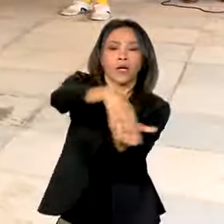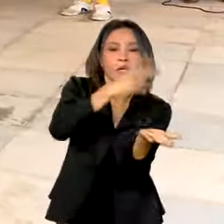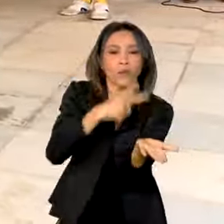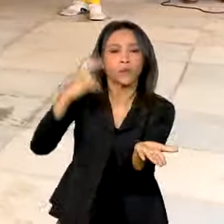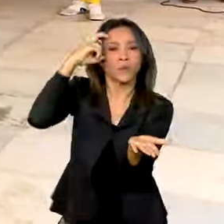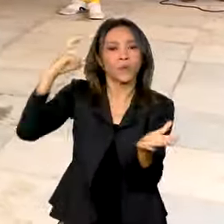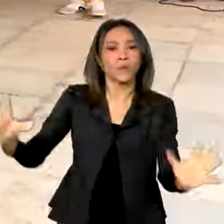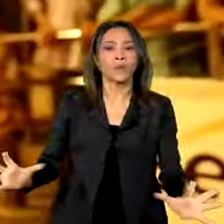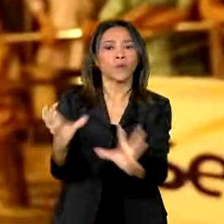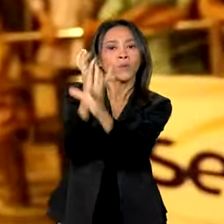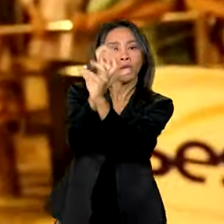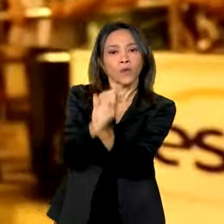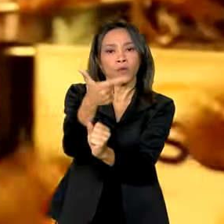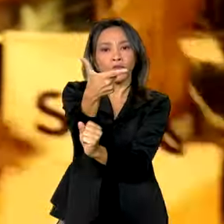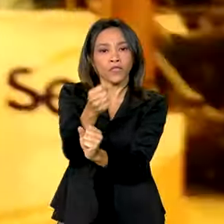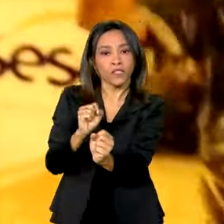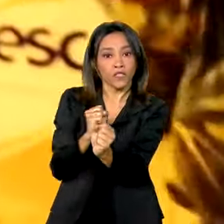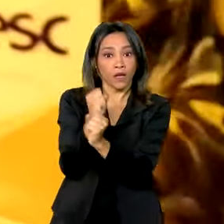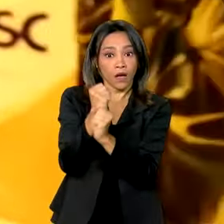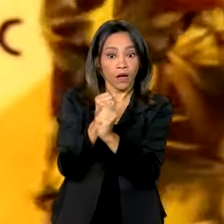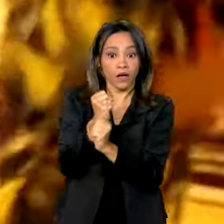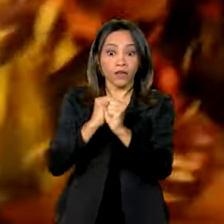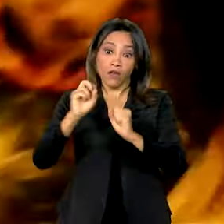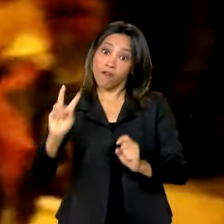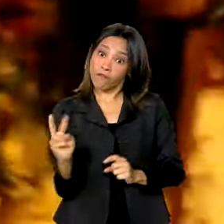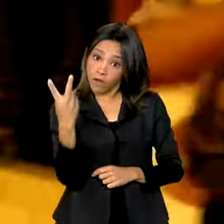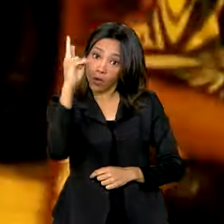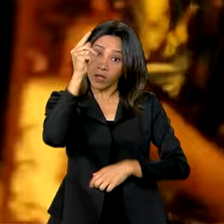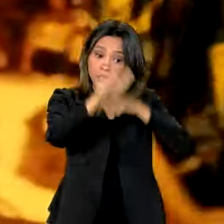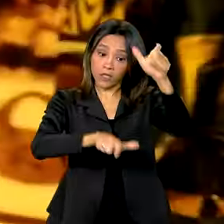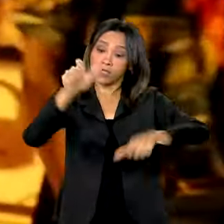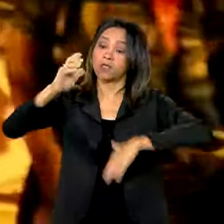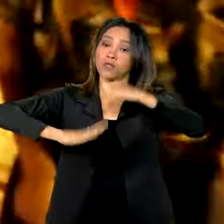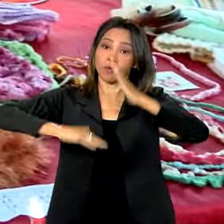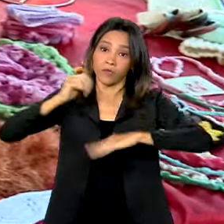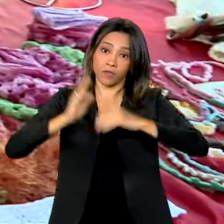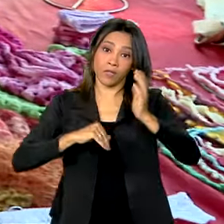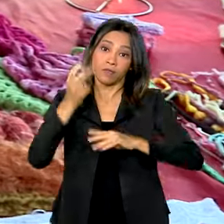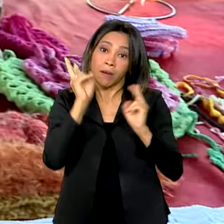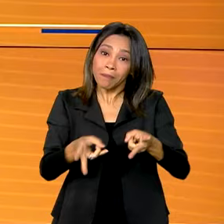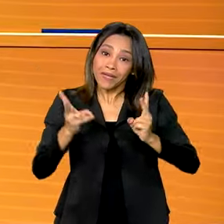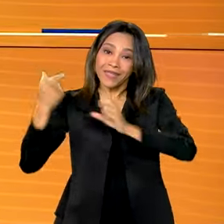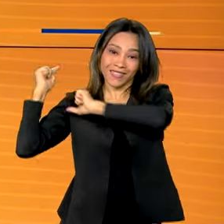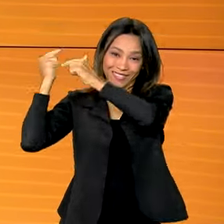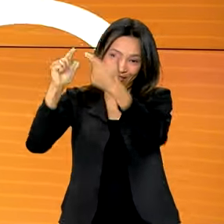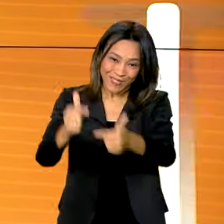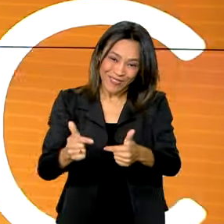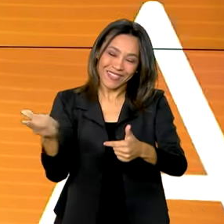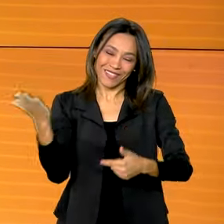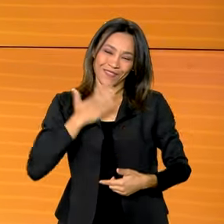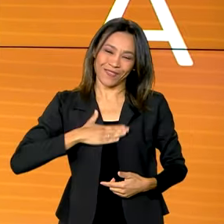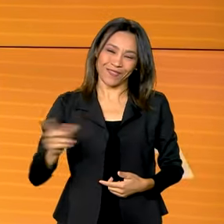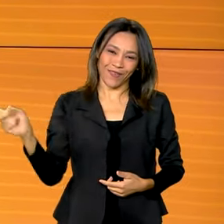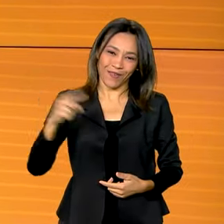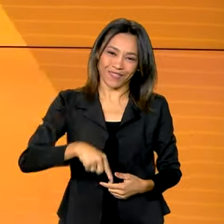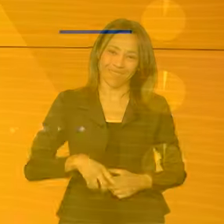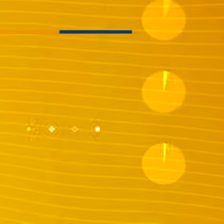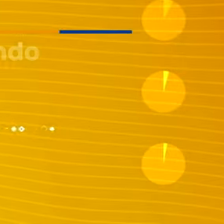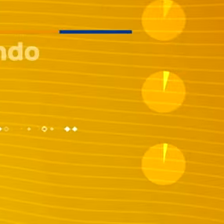anos, o programa valoriza artistas locais e mantém viva as tradições populares. A gente volta já já.